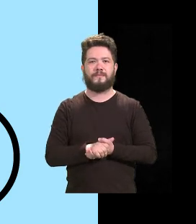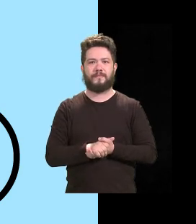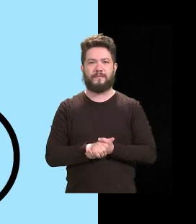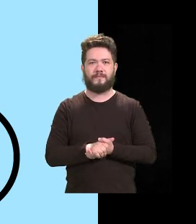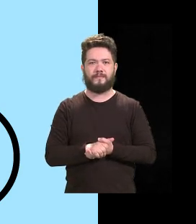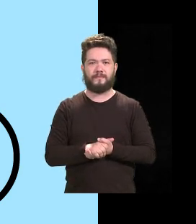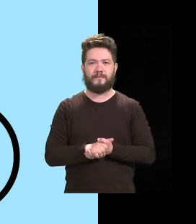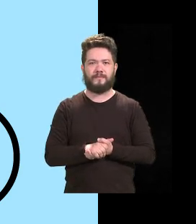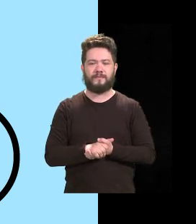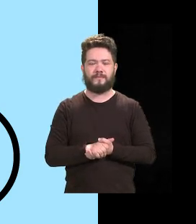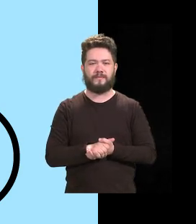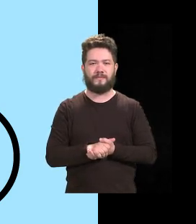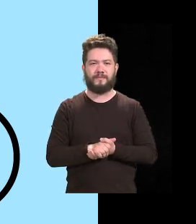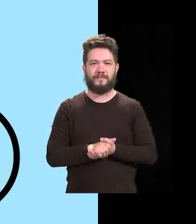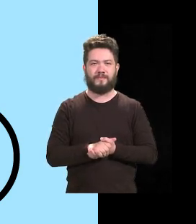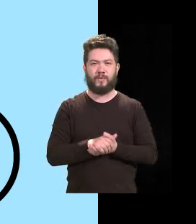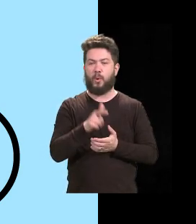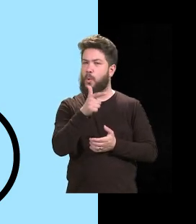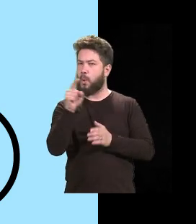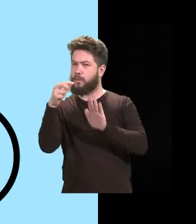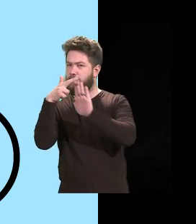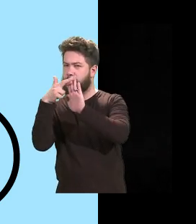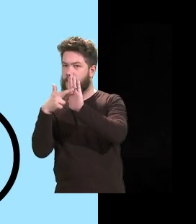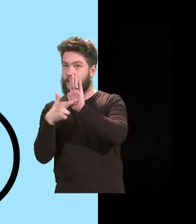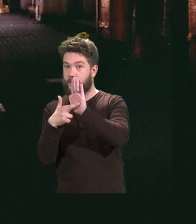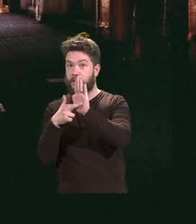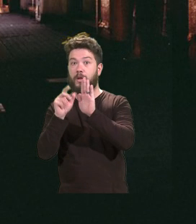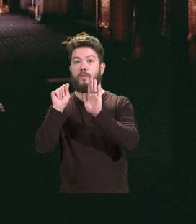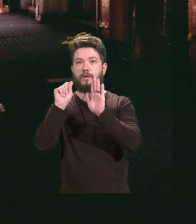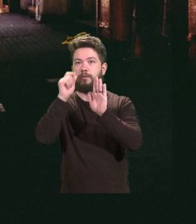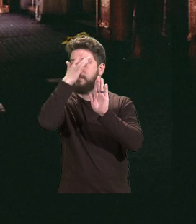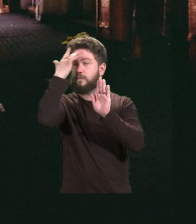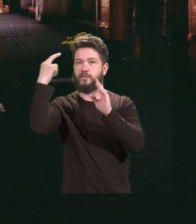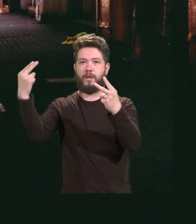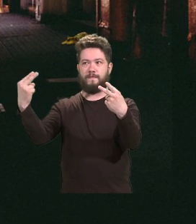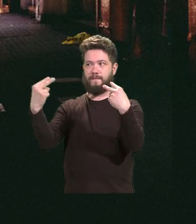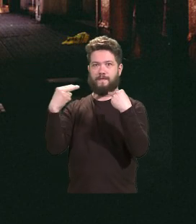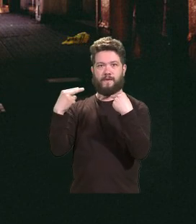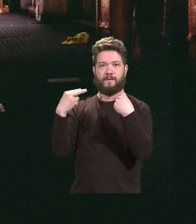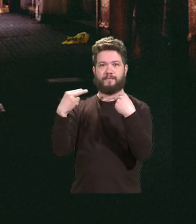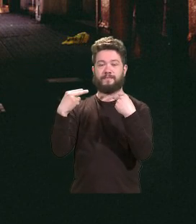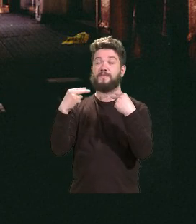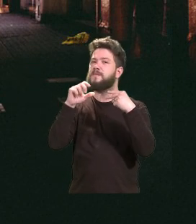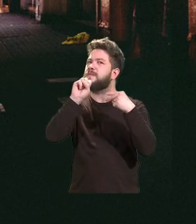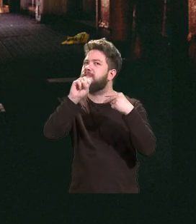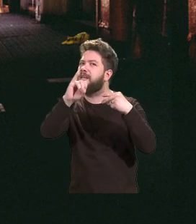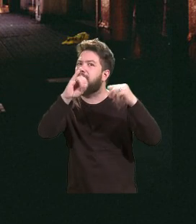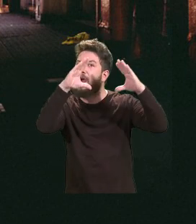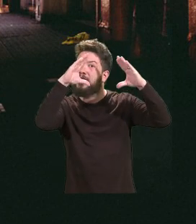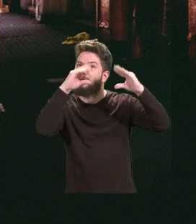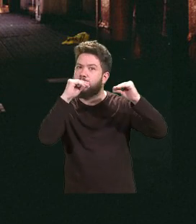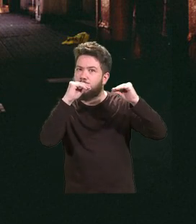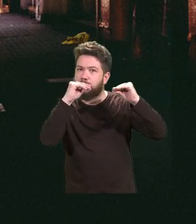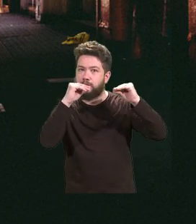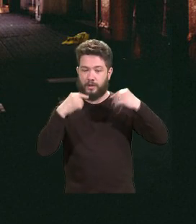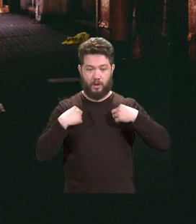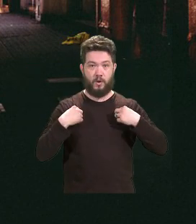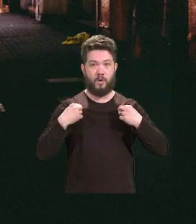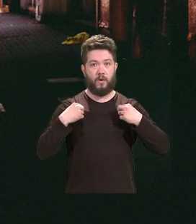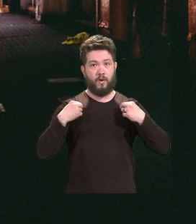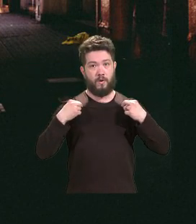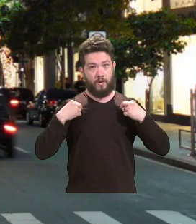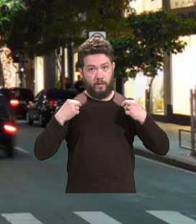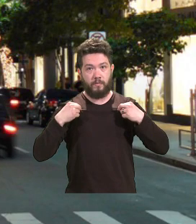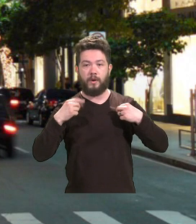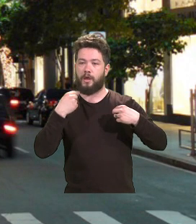Outra regra importante é ser visto. À noite, é importante que sejam utilizadas roupas brancas